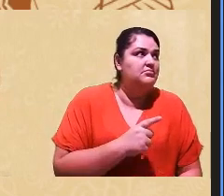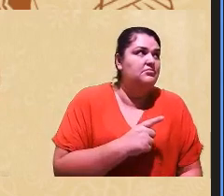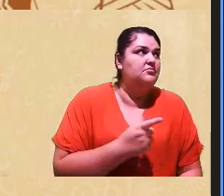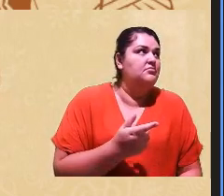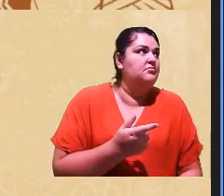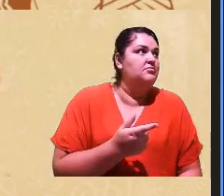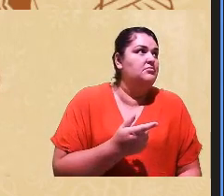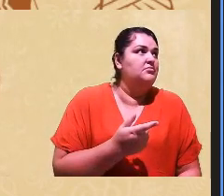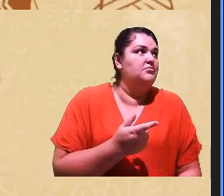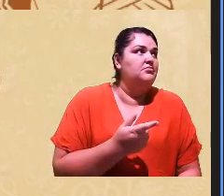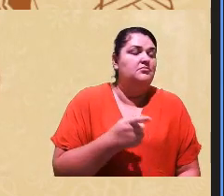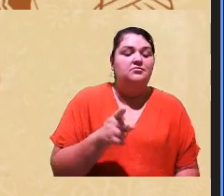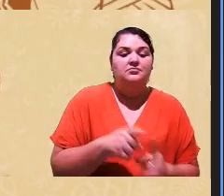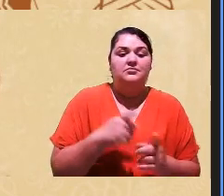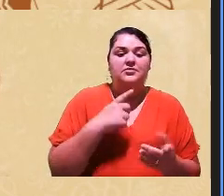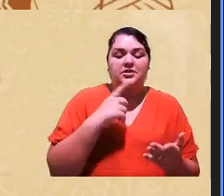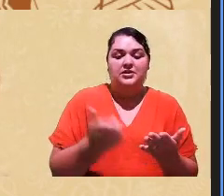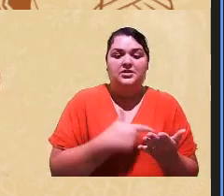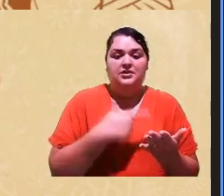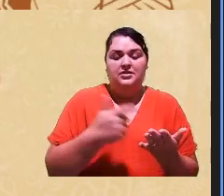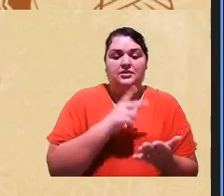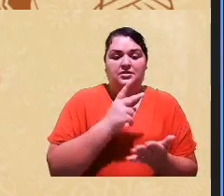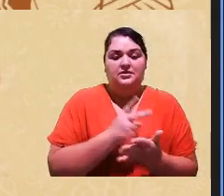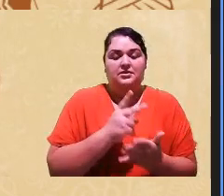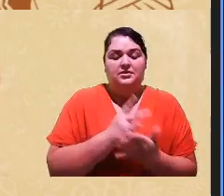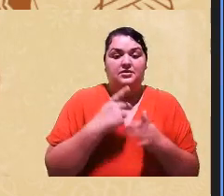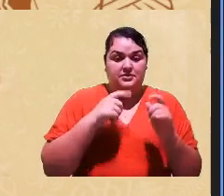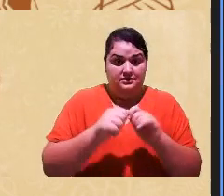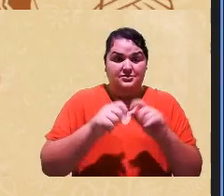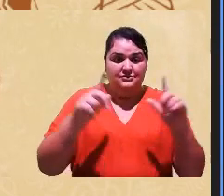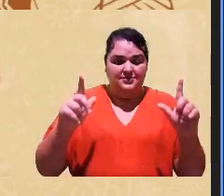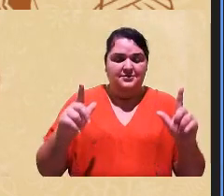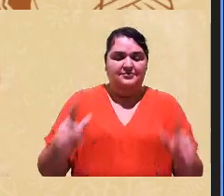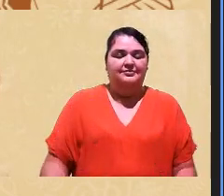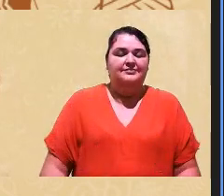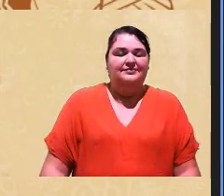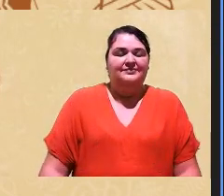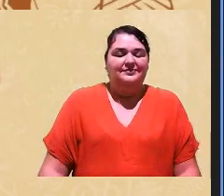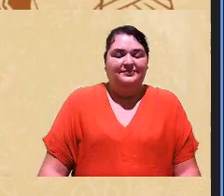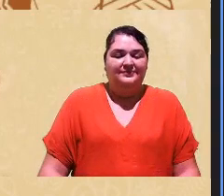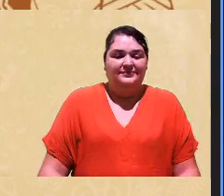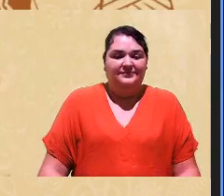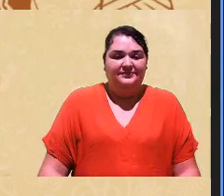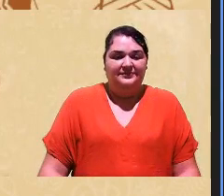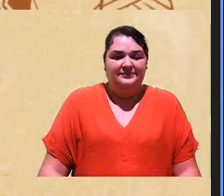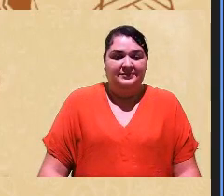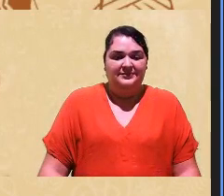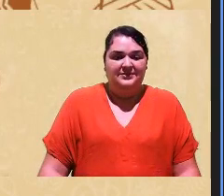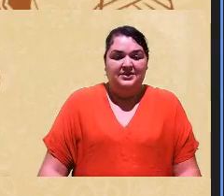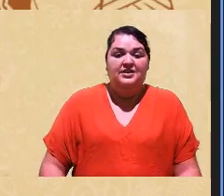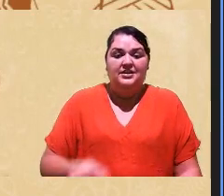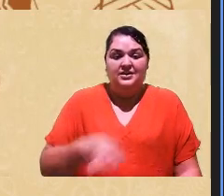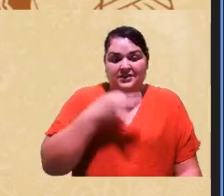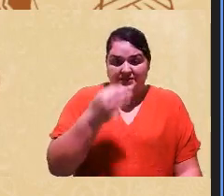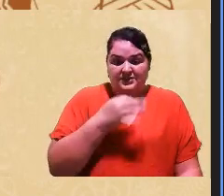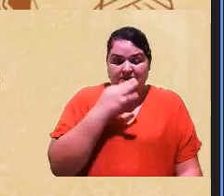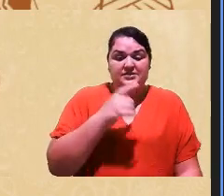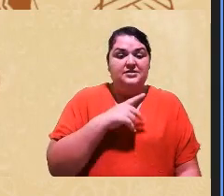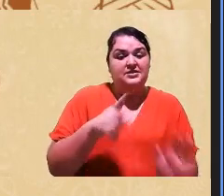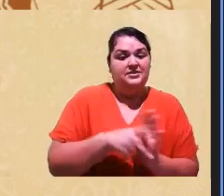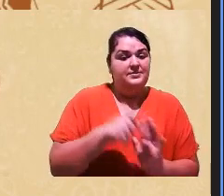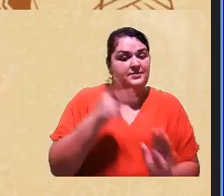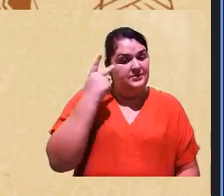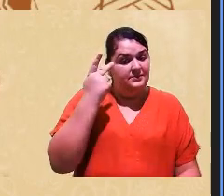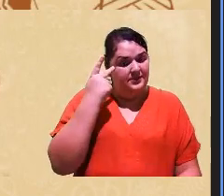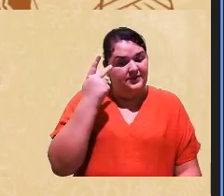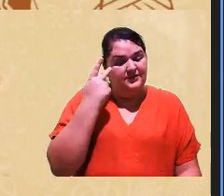eu tenho um livro aliás eu vou até divulgar ele né porque eu não divulgo esse aqui que é sobre ações afirmativas do município de São Paulo eu